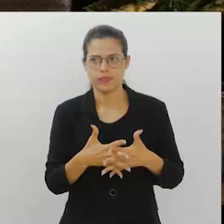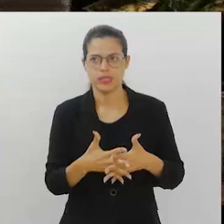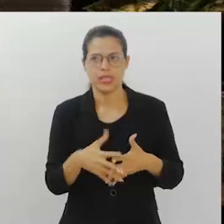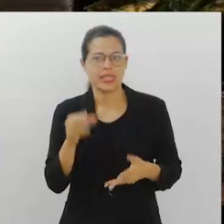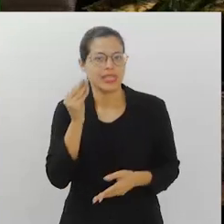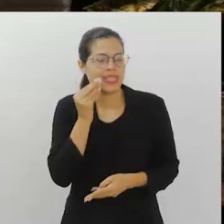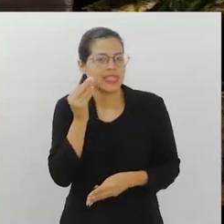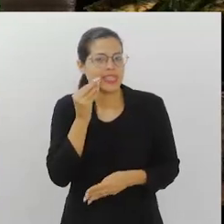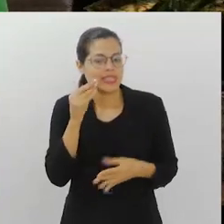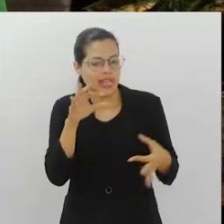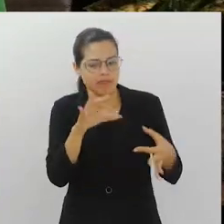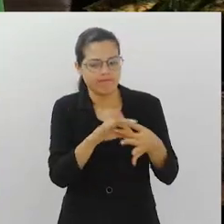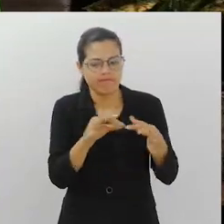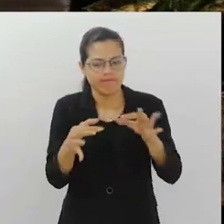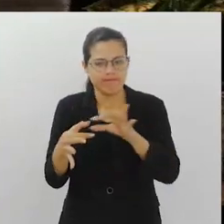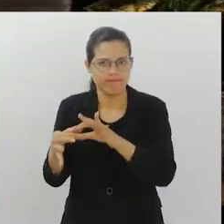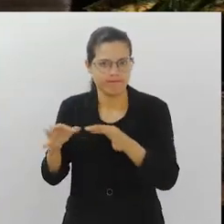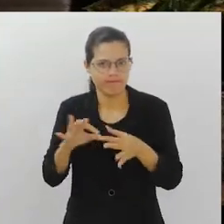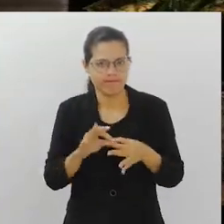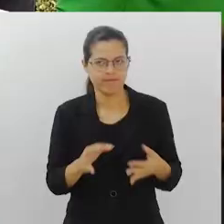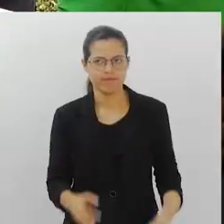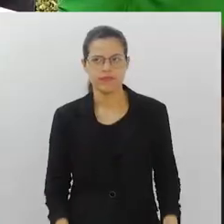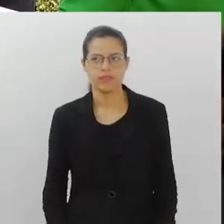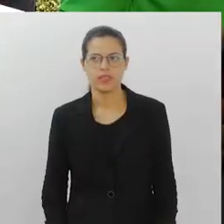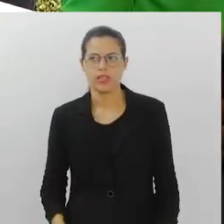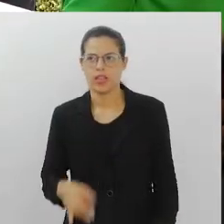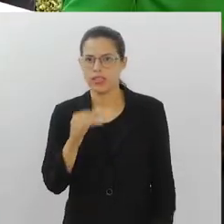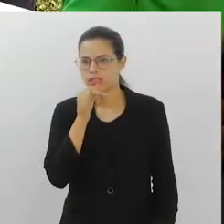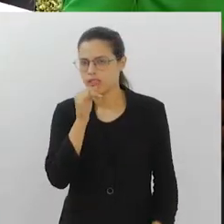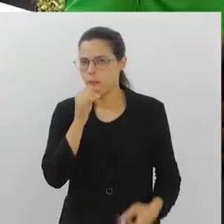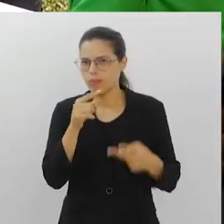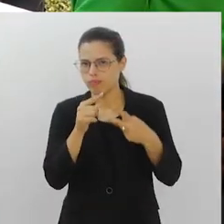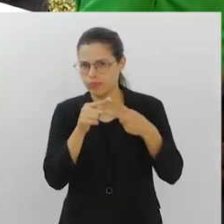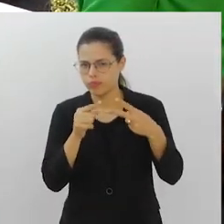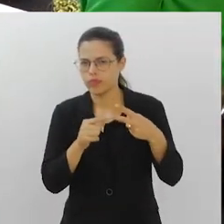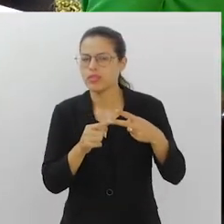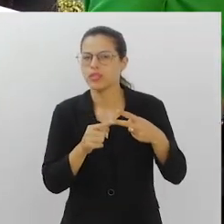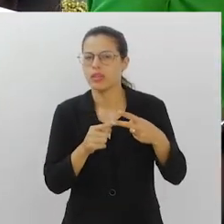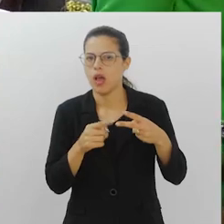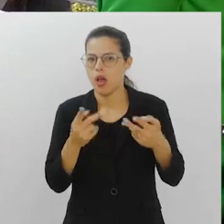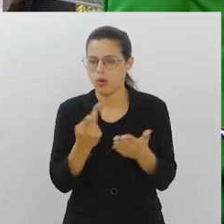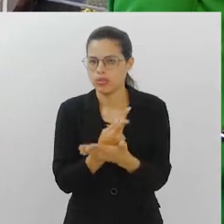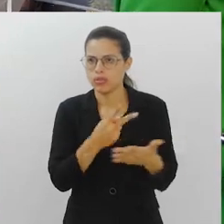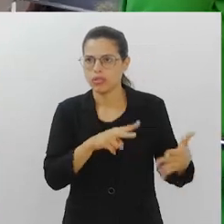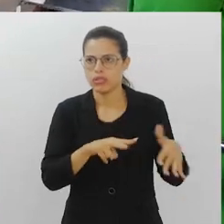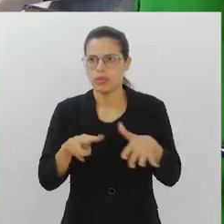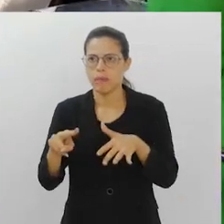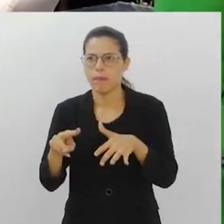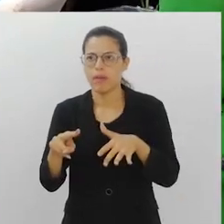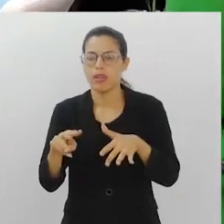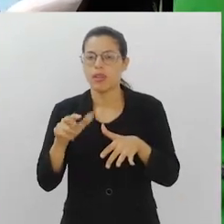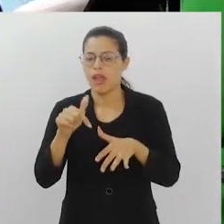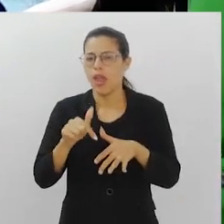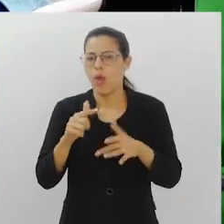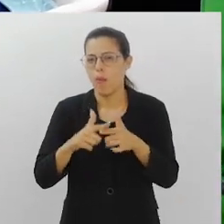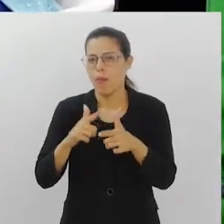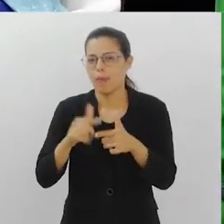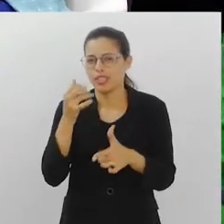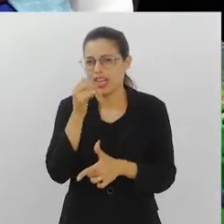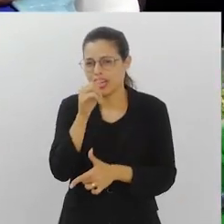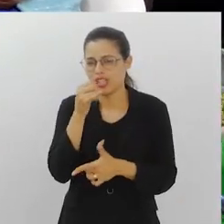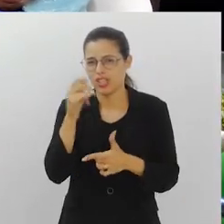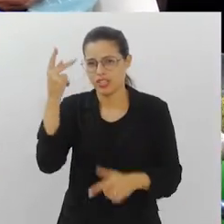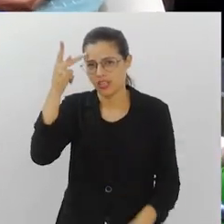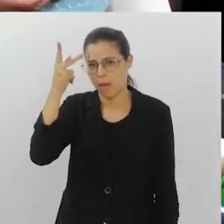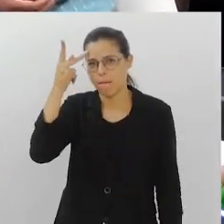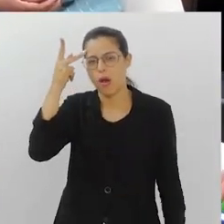para equalizar todas essas questões. Para ter noção, a gente pode trazer dois exemplos recentes que aconteceram agora nessa semana. Uma foi a crise energética de São Paulo, que